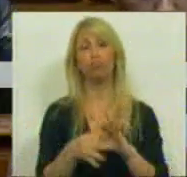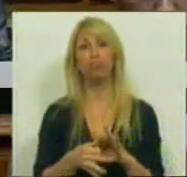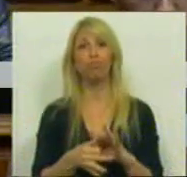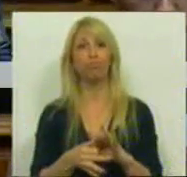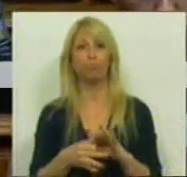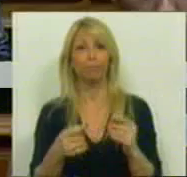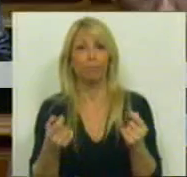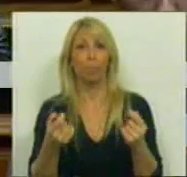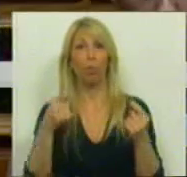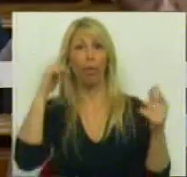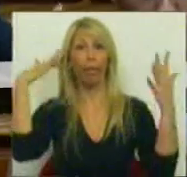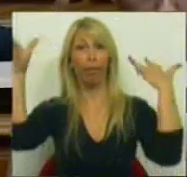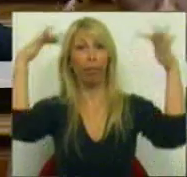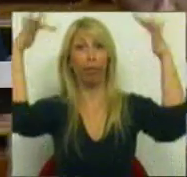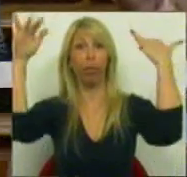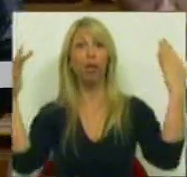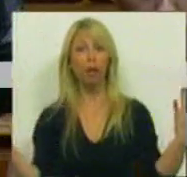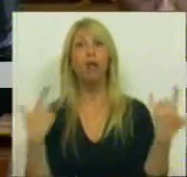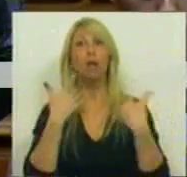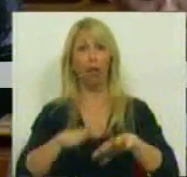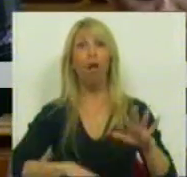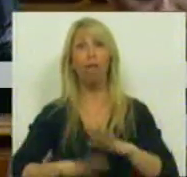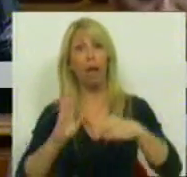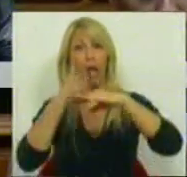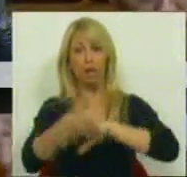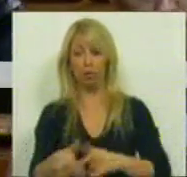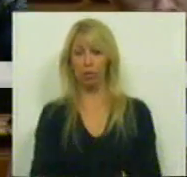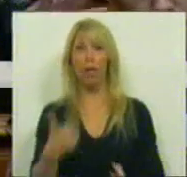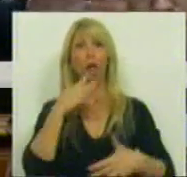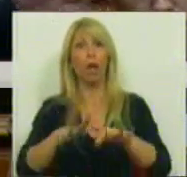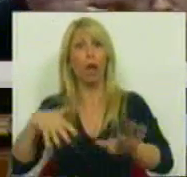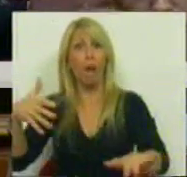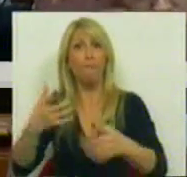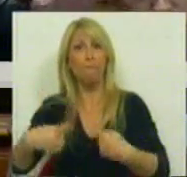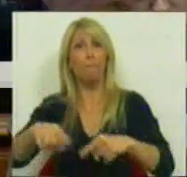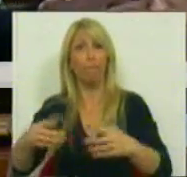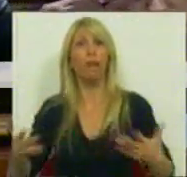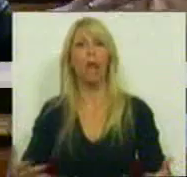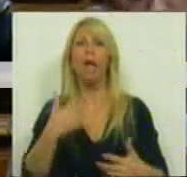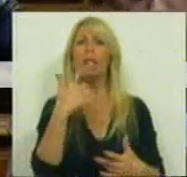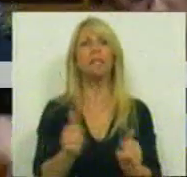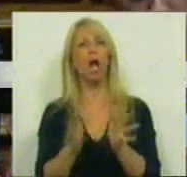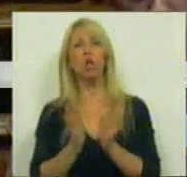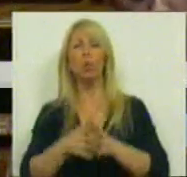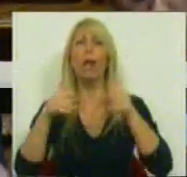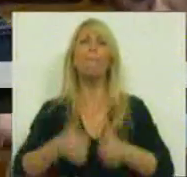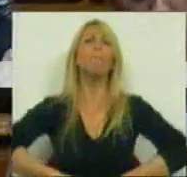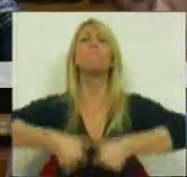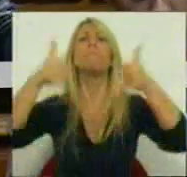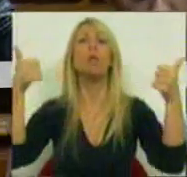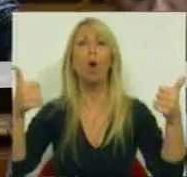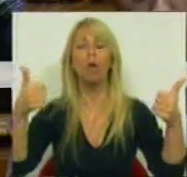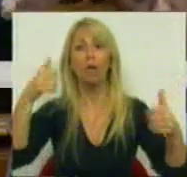alucinado em que são feitas intervenções em plenário dizendo que tudo está bem melhor, era difícil,